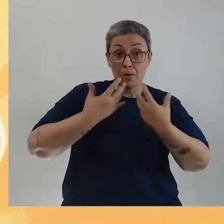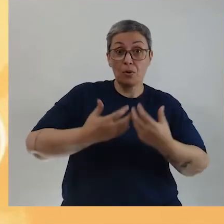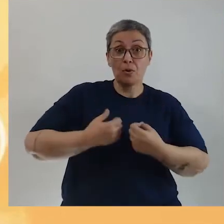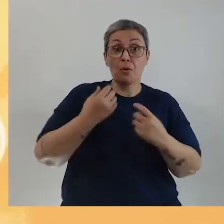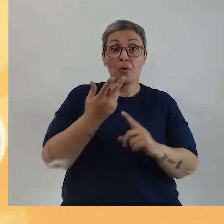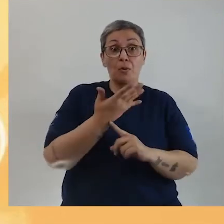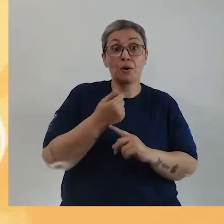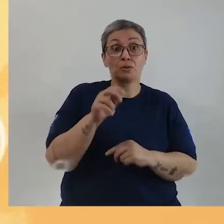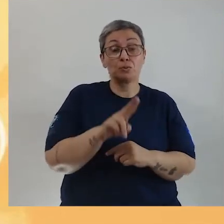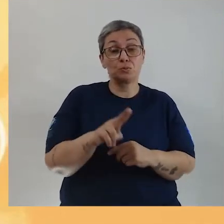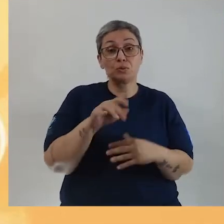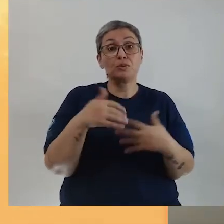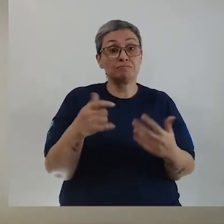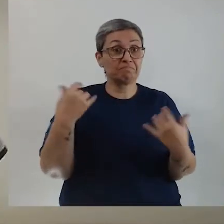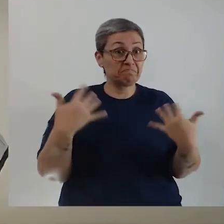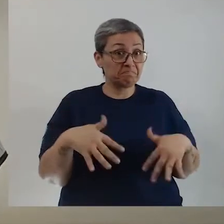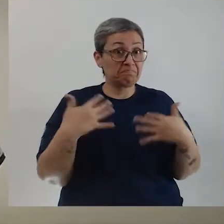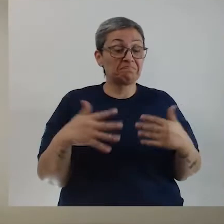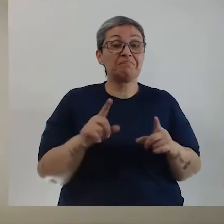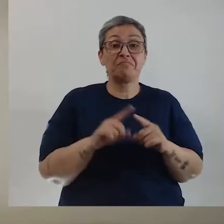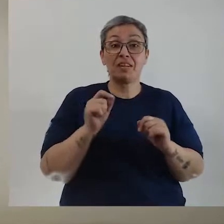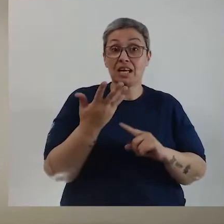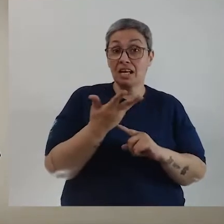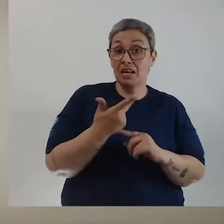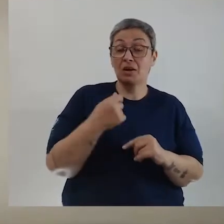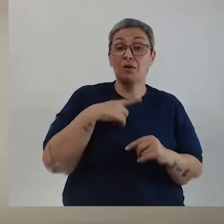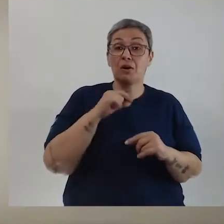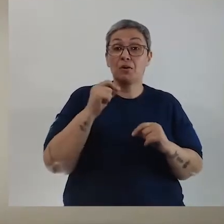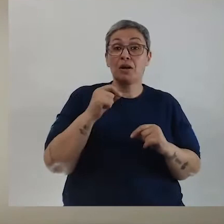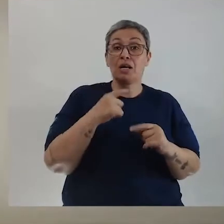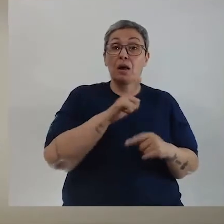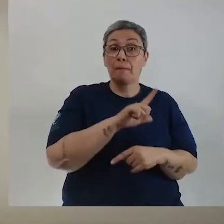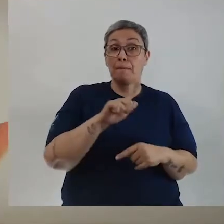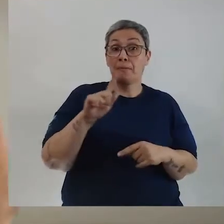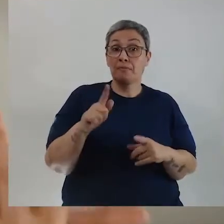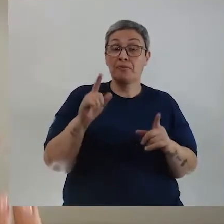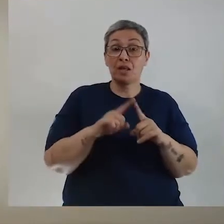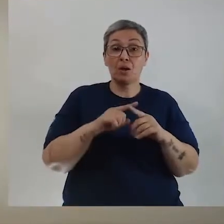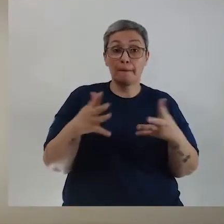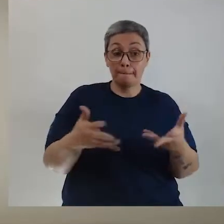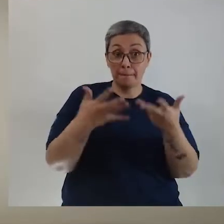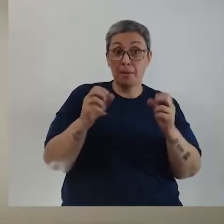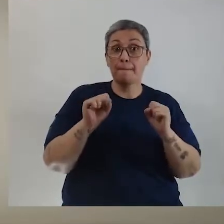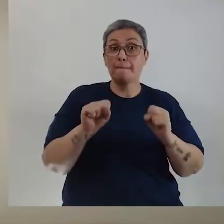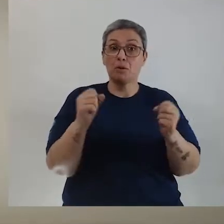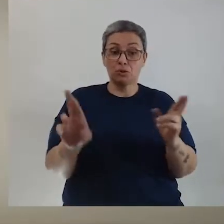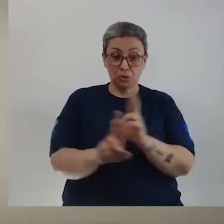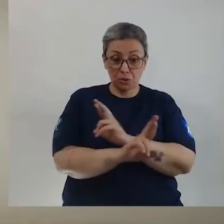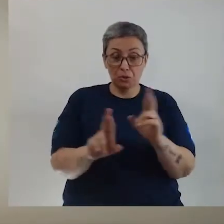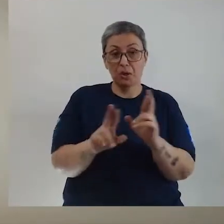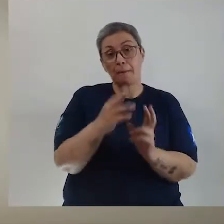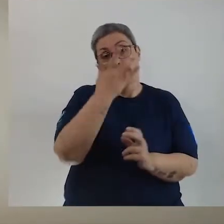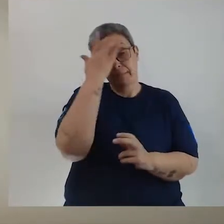se expressassem através da arte. Demais, né? A arte, ela é uma linguagem e proporciona